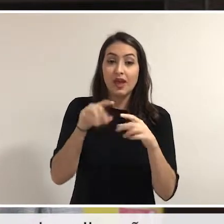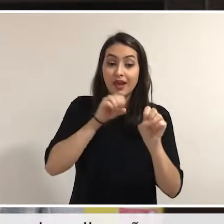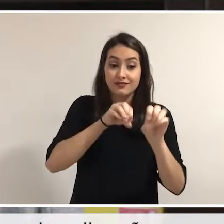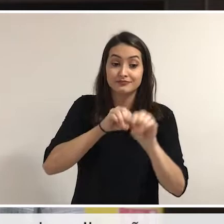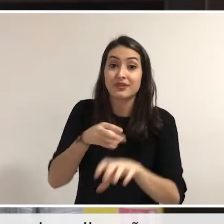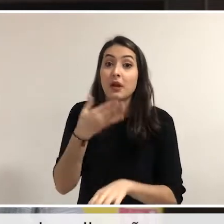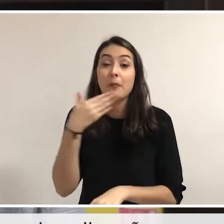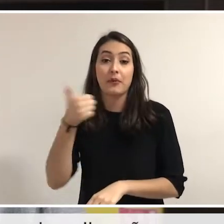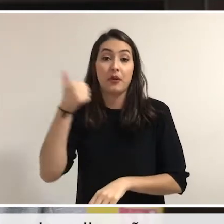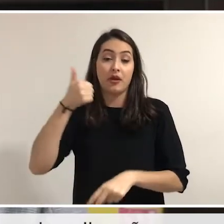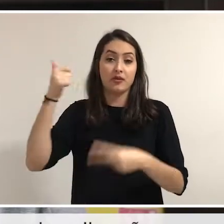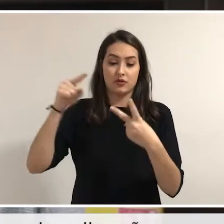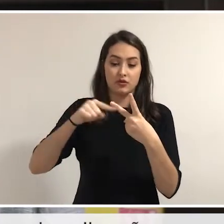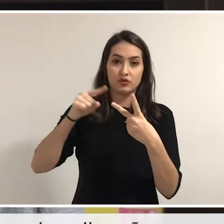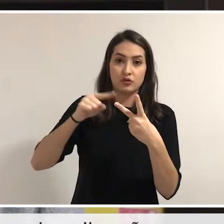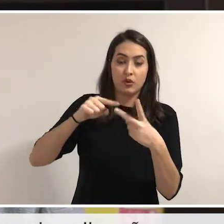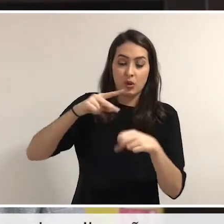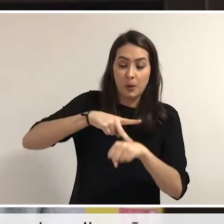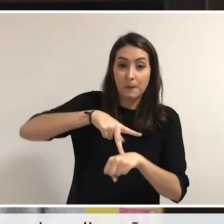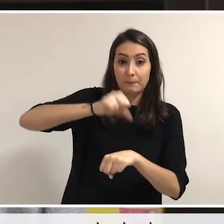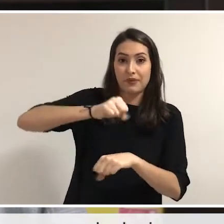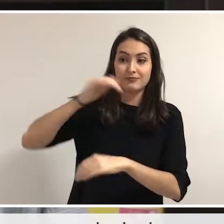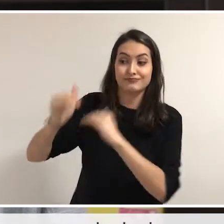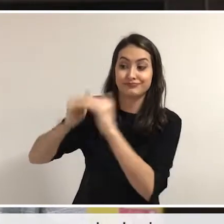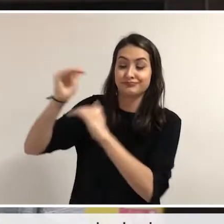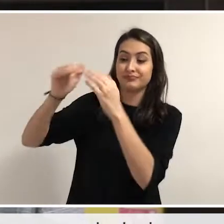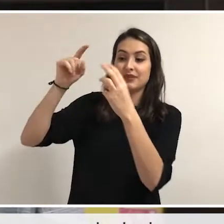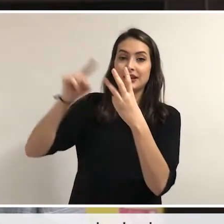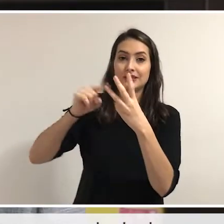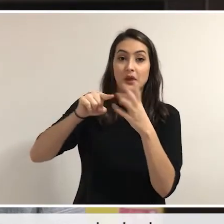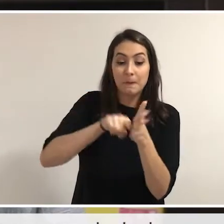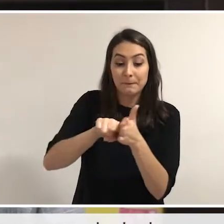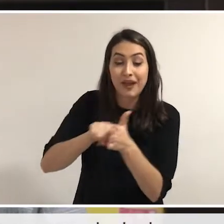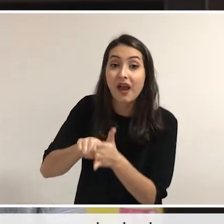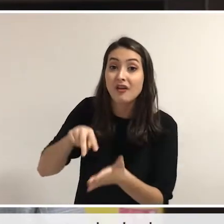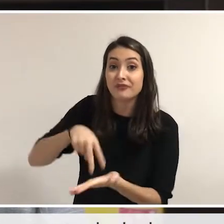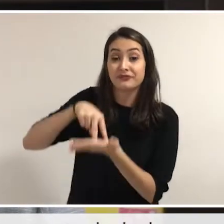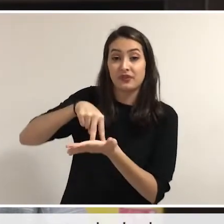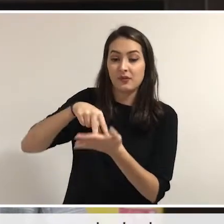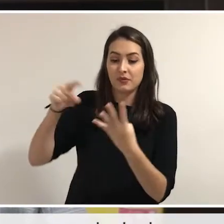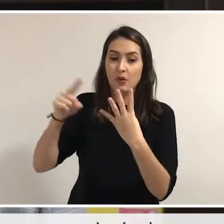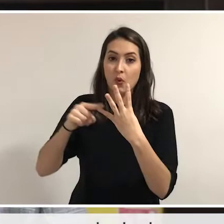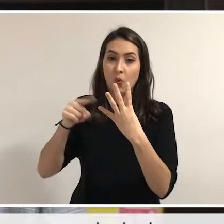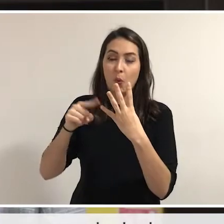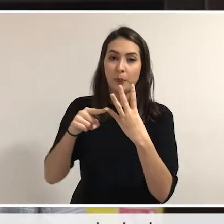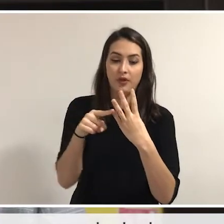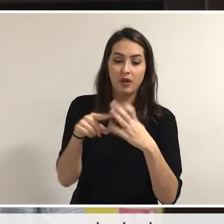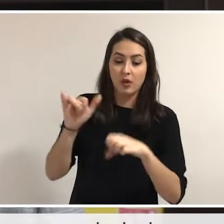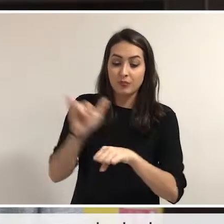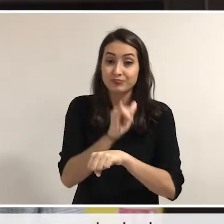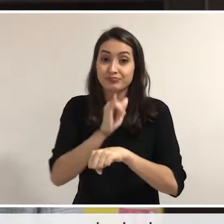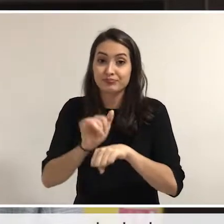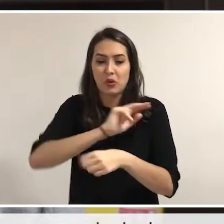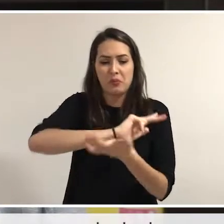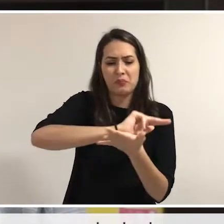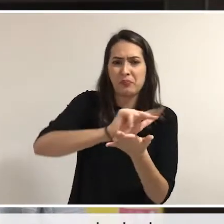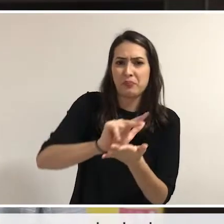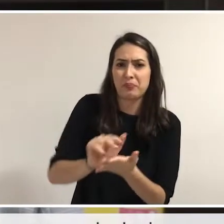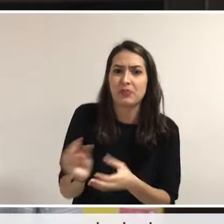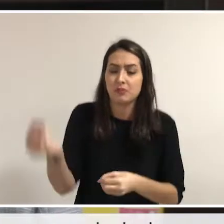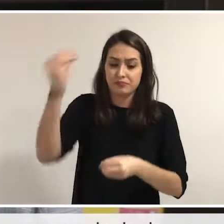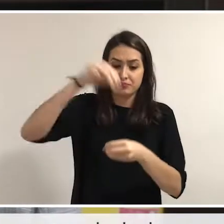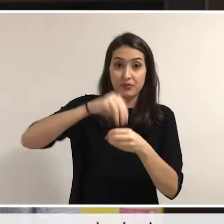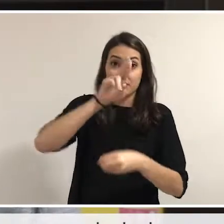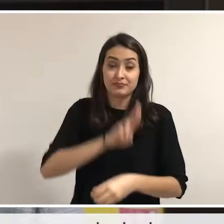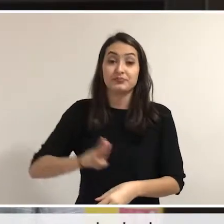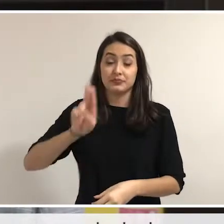ressignificação dos projetos de extensão. Também estruturamos um ambiente de inovação e de empreendedorismo que está trazendo